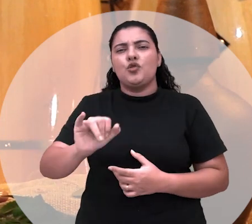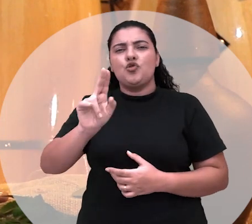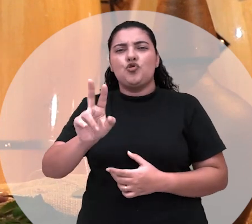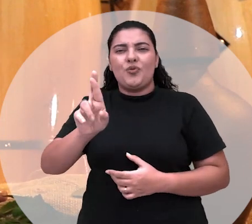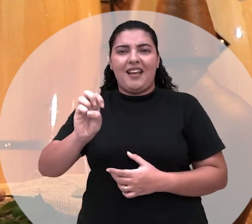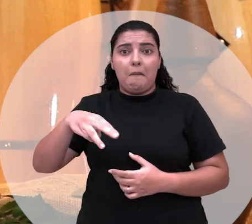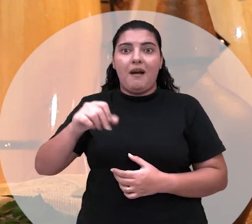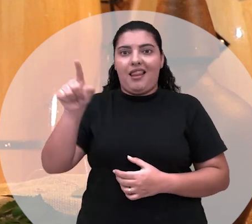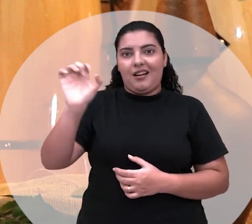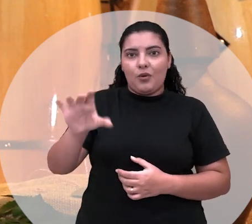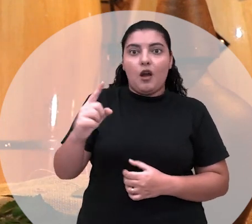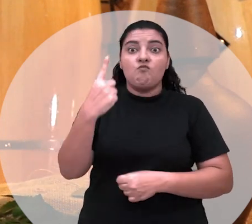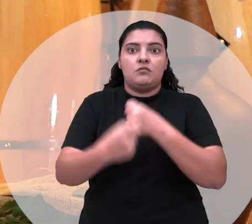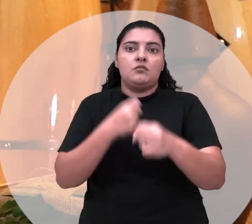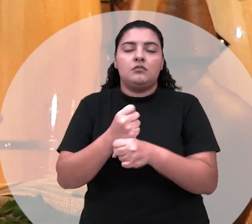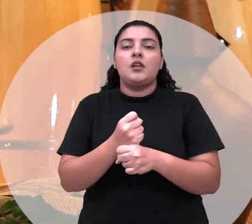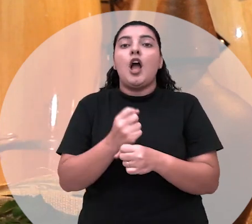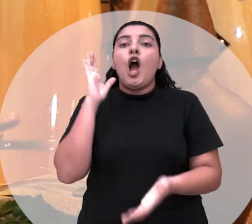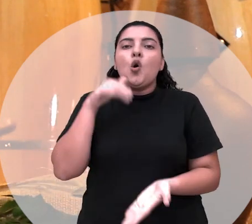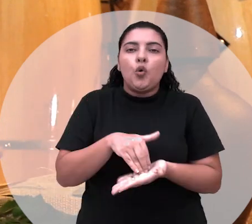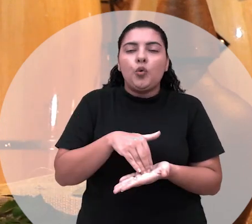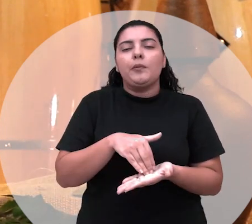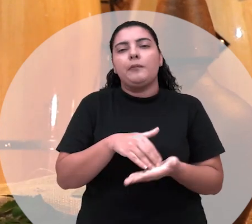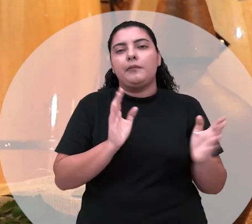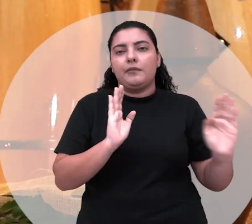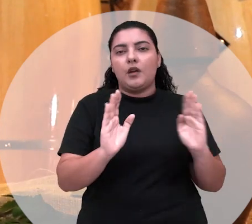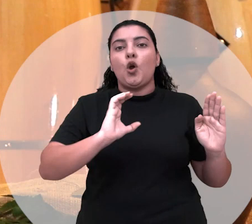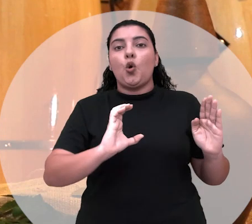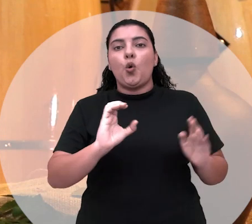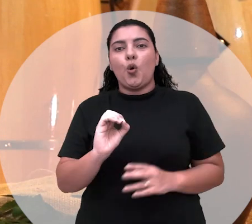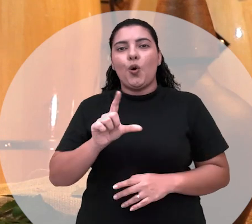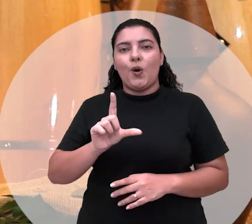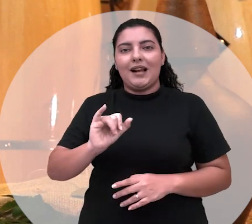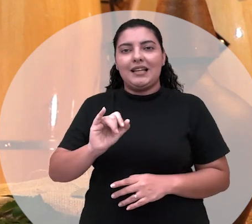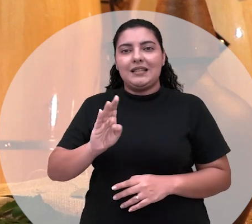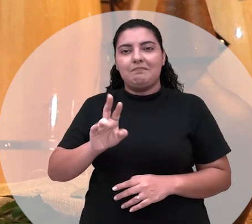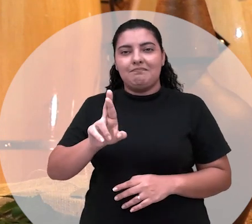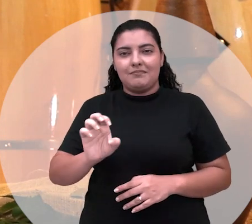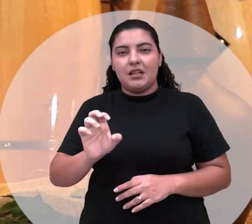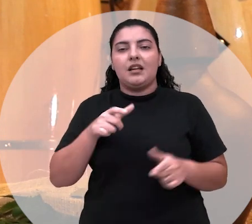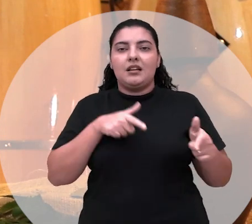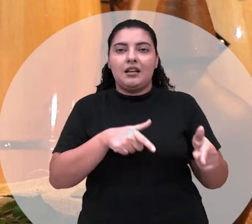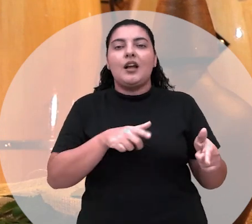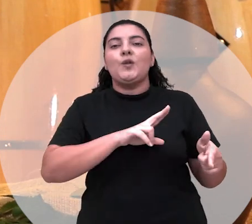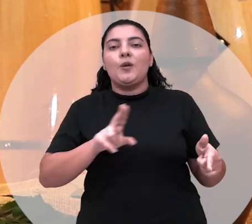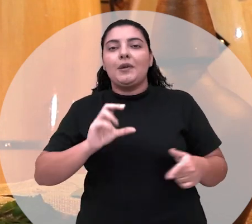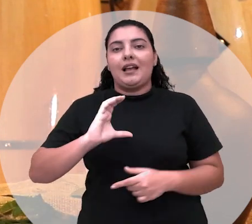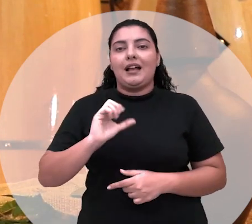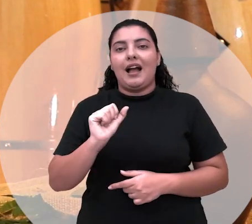ano. Então, na última casa que eu morei, foi na Colibri, que o pessoal até chamava Catatumba